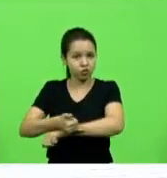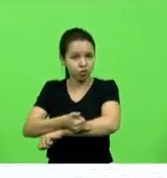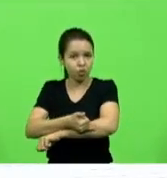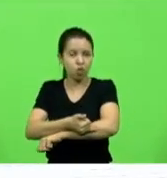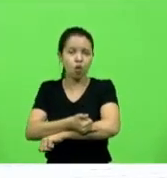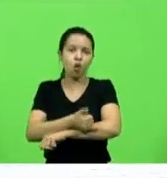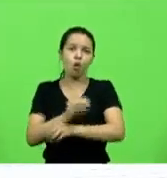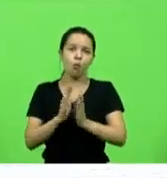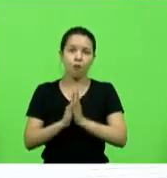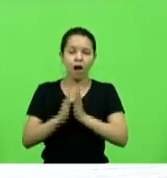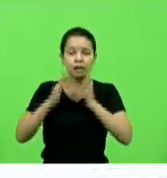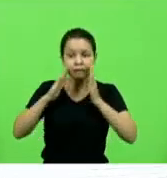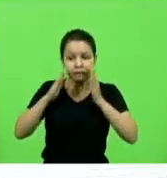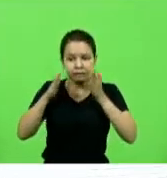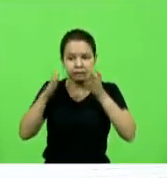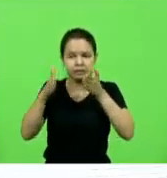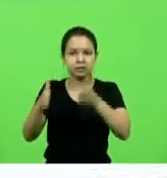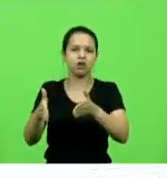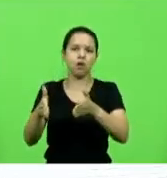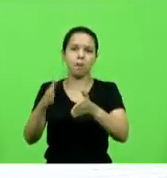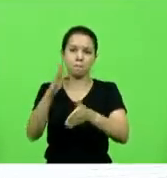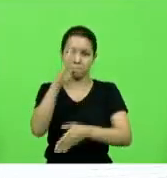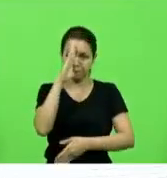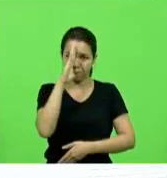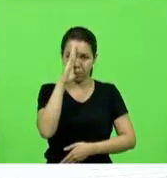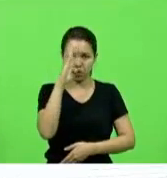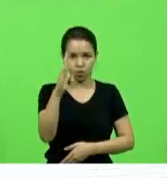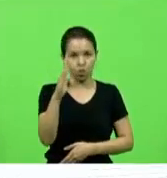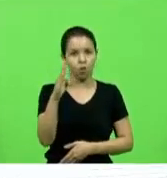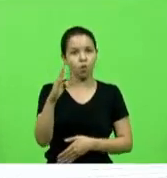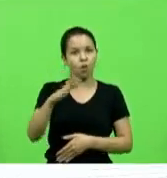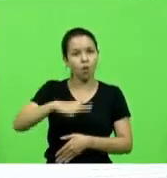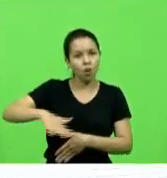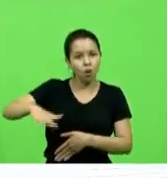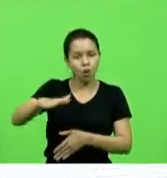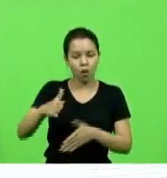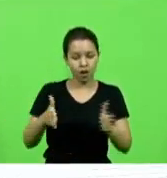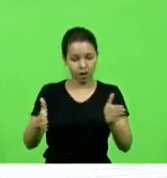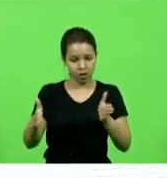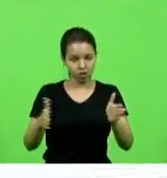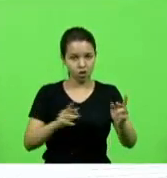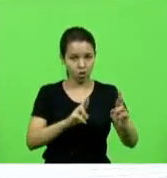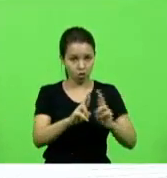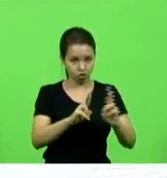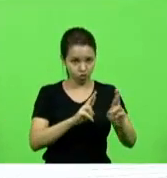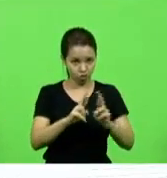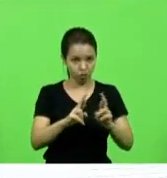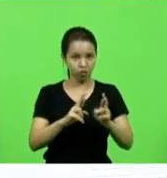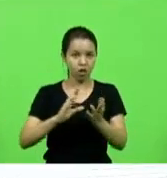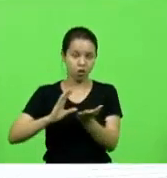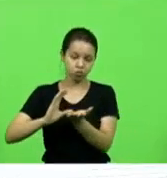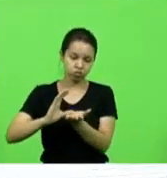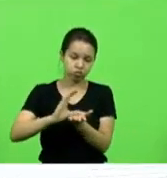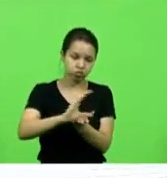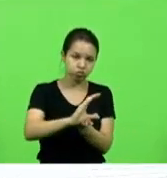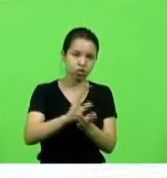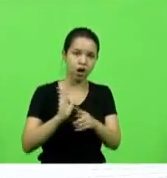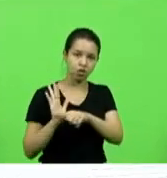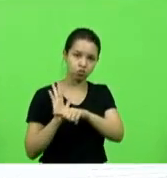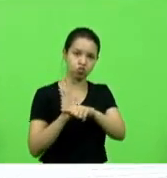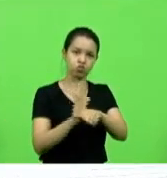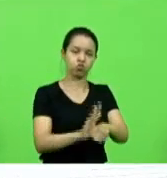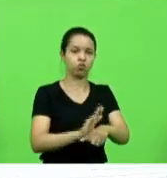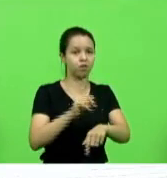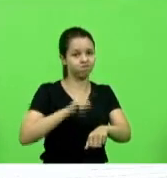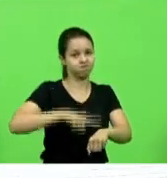e que priorize a estes trechos os investimentos de forma mais